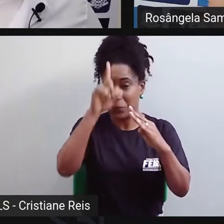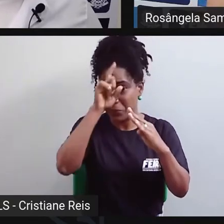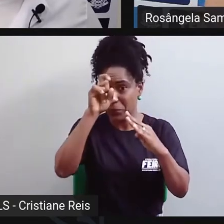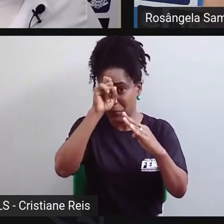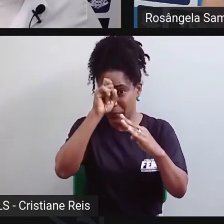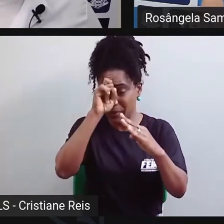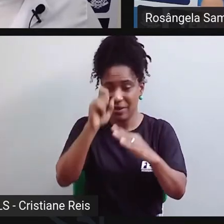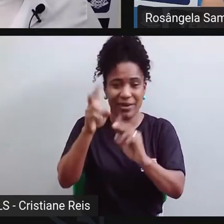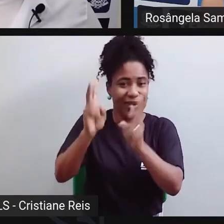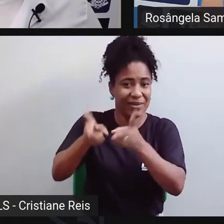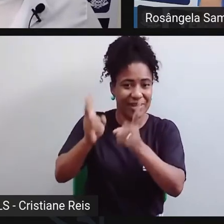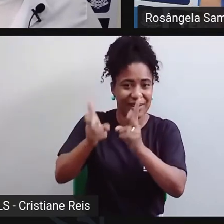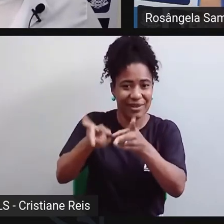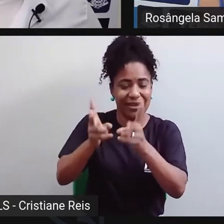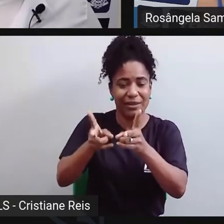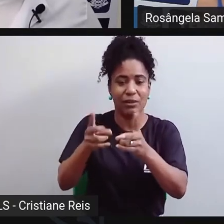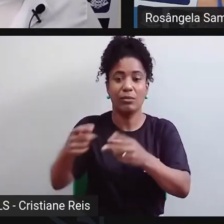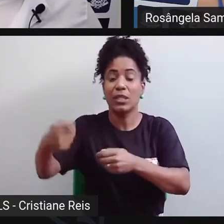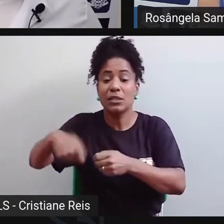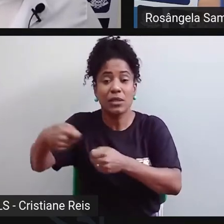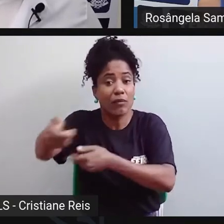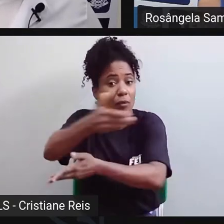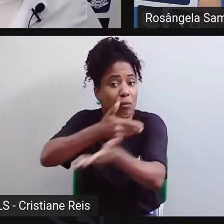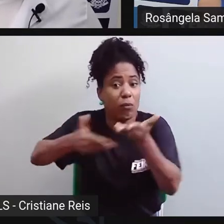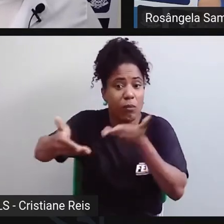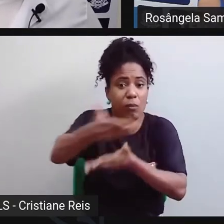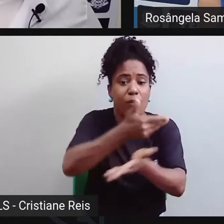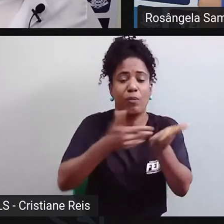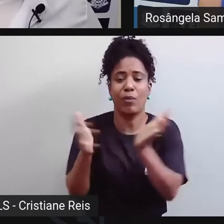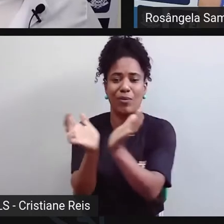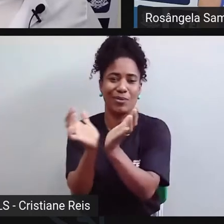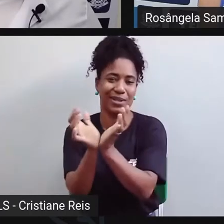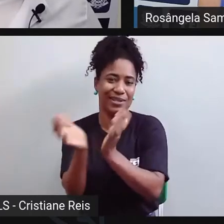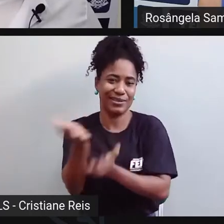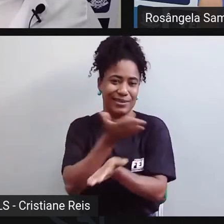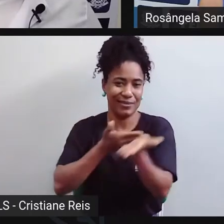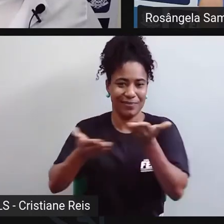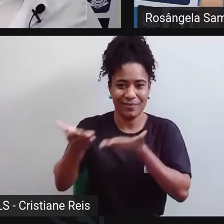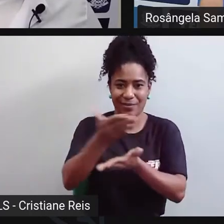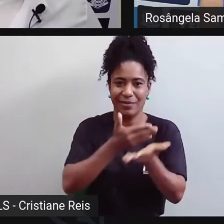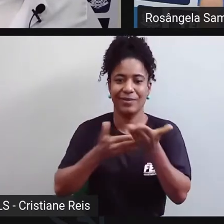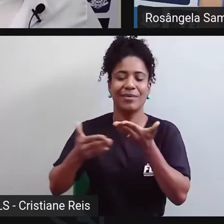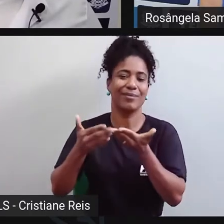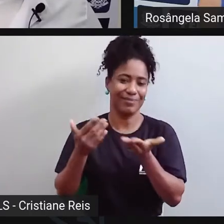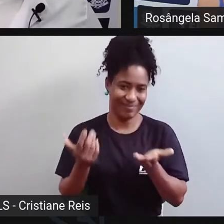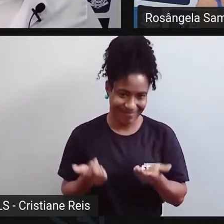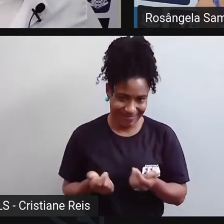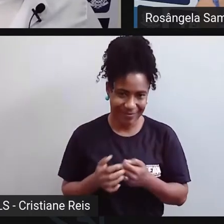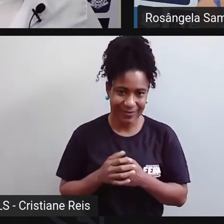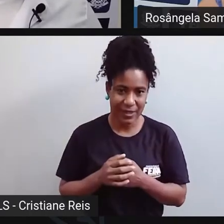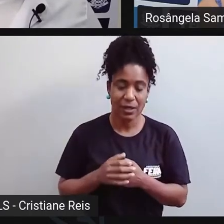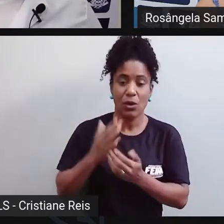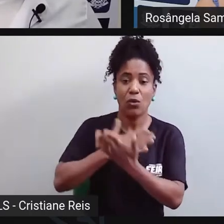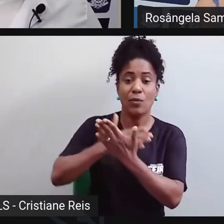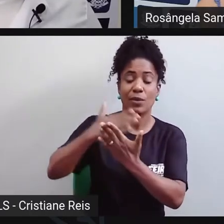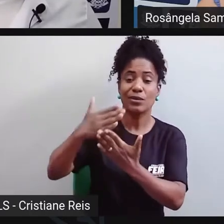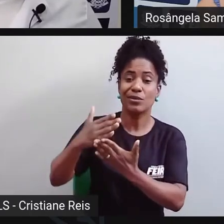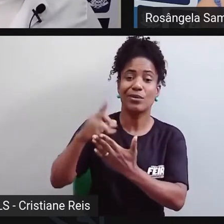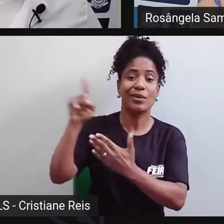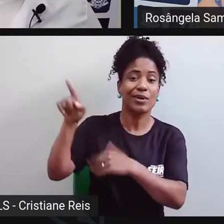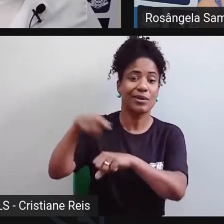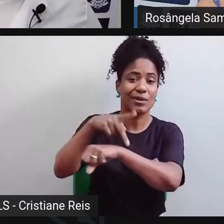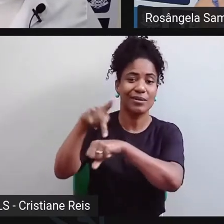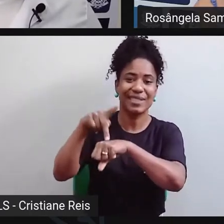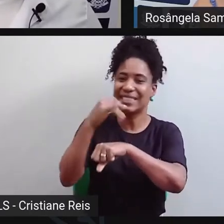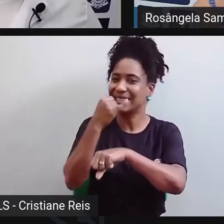deveriam sair e estar junto com a comunidade para ser tratadas. Isso começou lá na Itália, mais ou